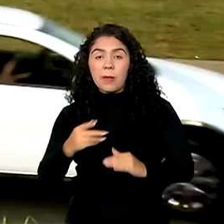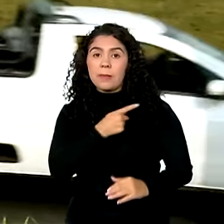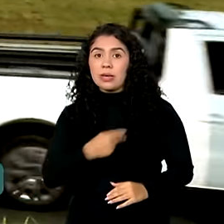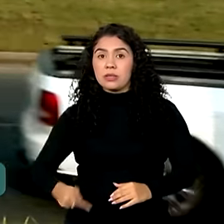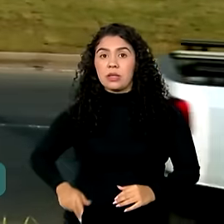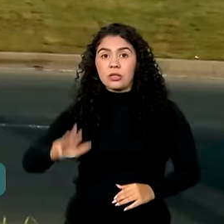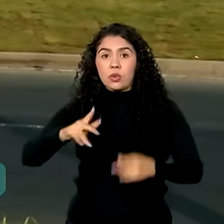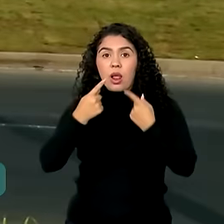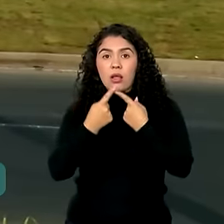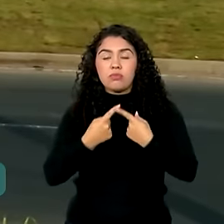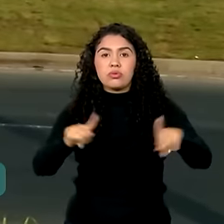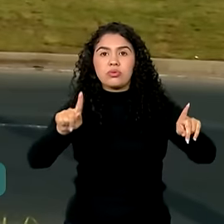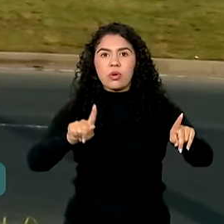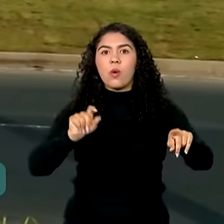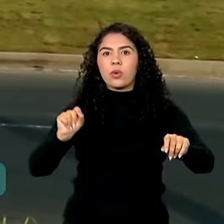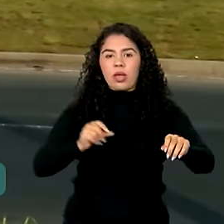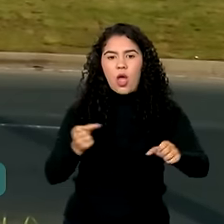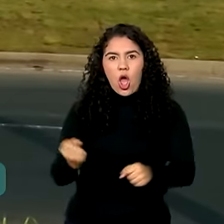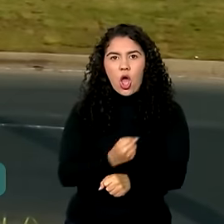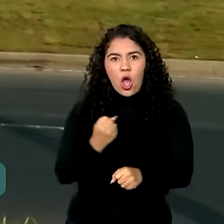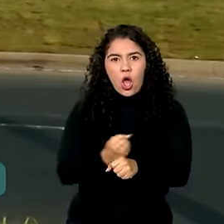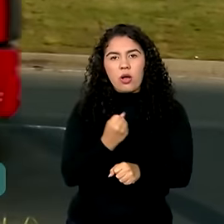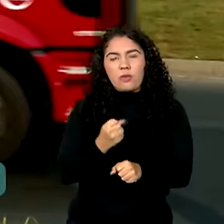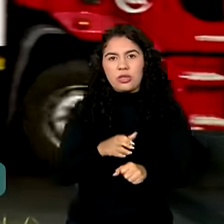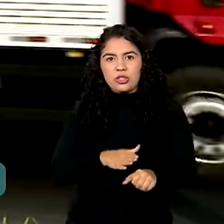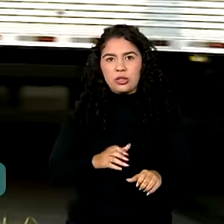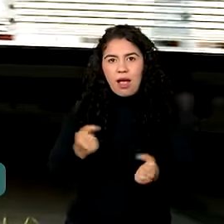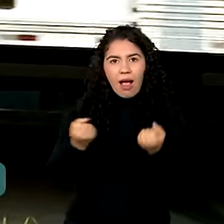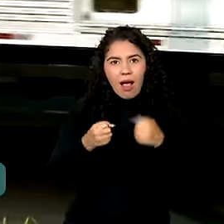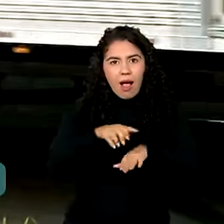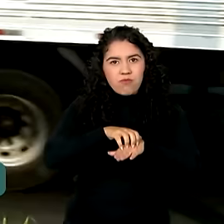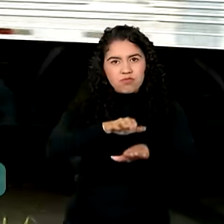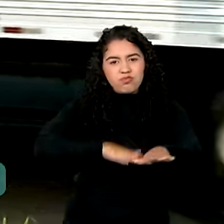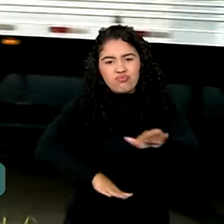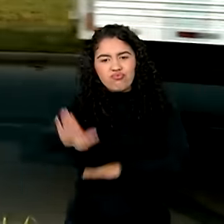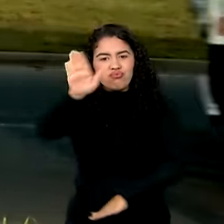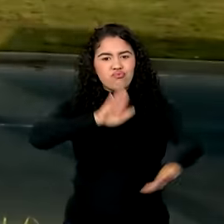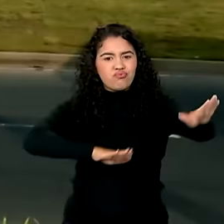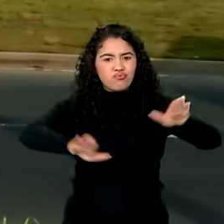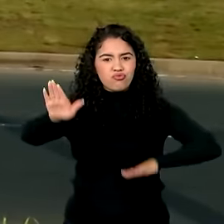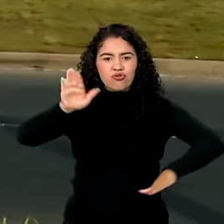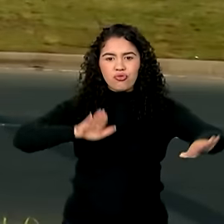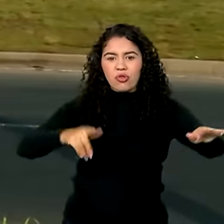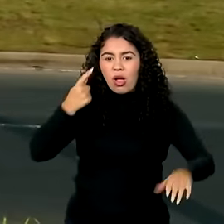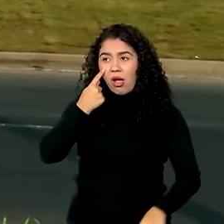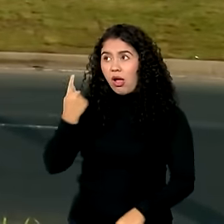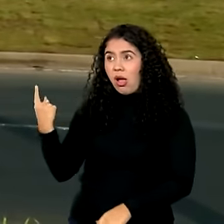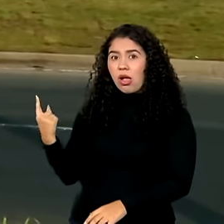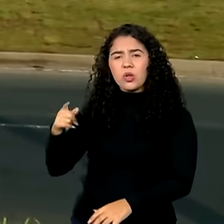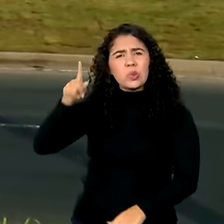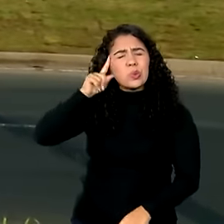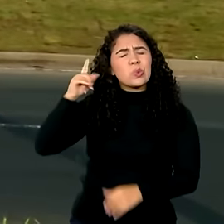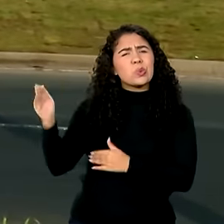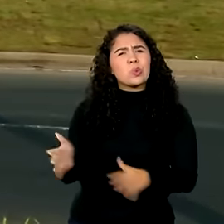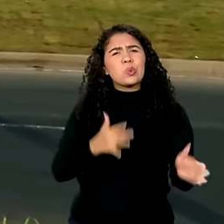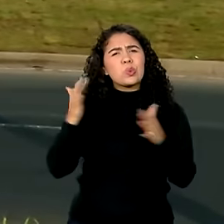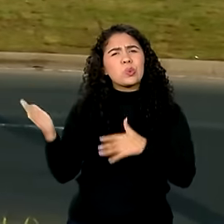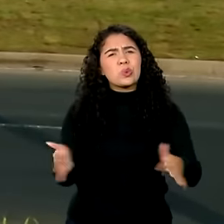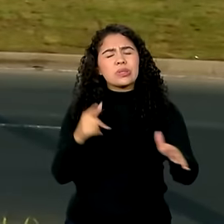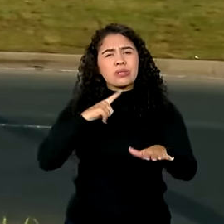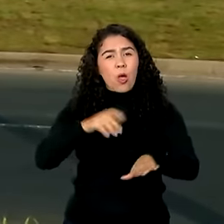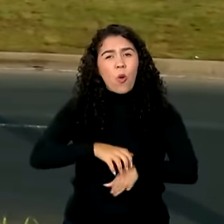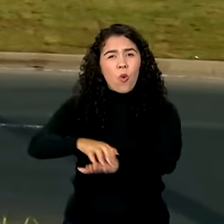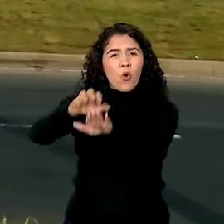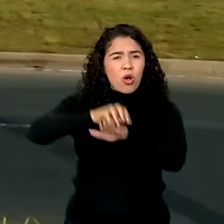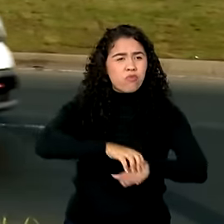Xalau. Considerado o maior gargalo logístico do Rio Grande do Sul, por esse complexo passam todos os dias mais de 140